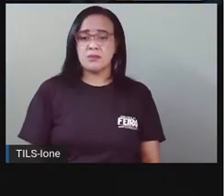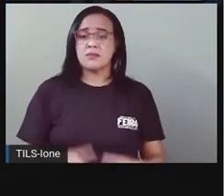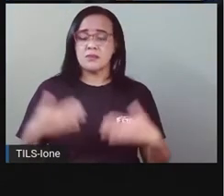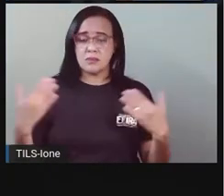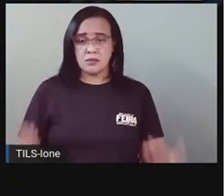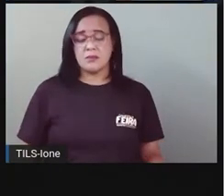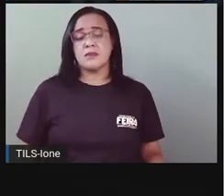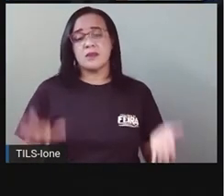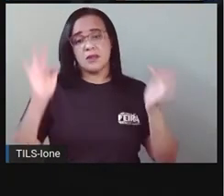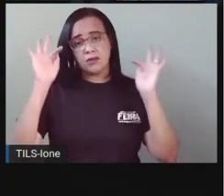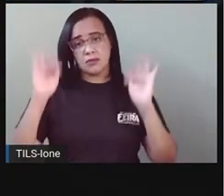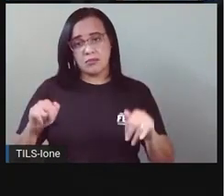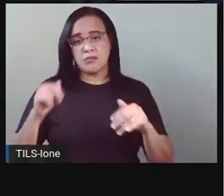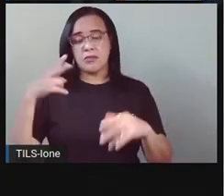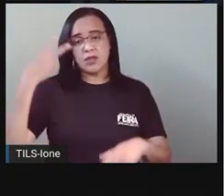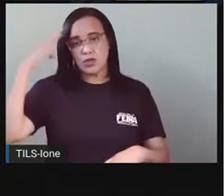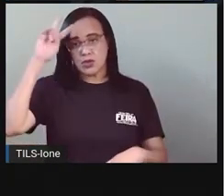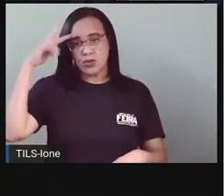história